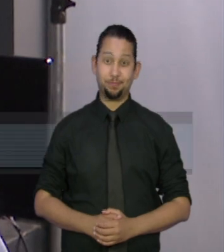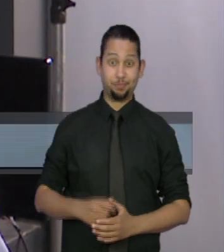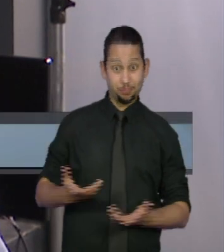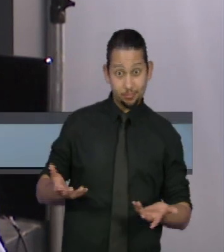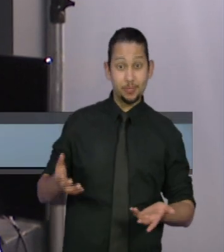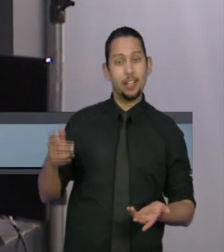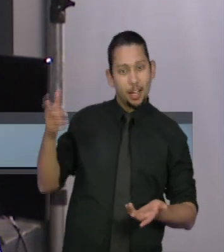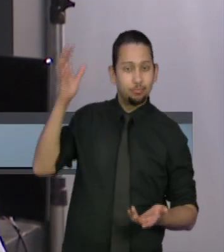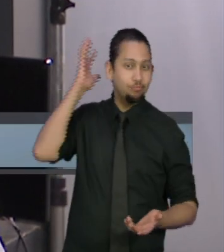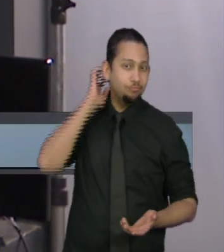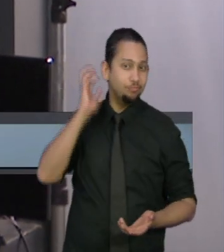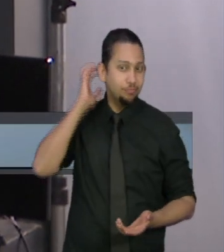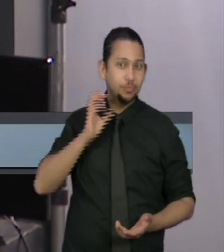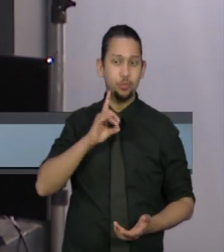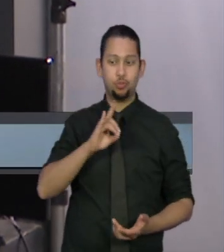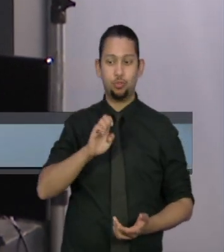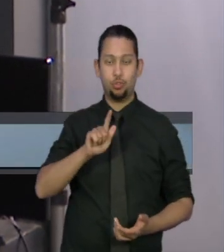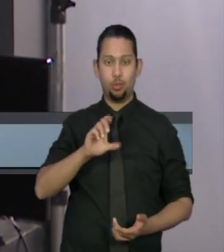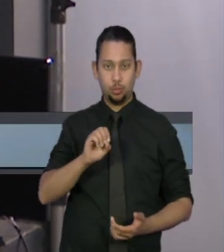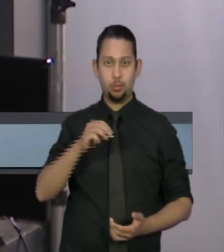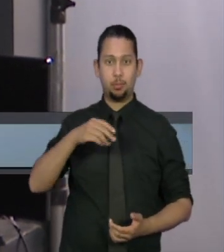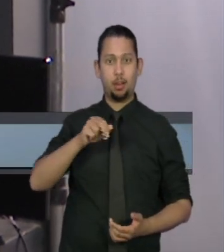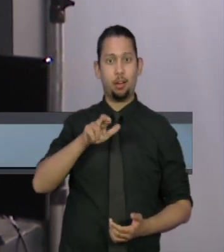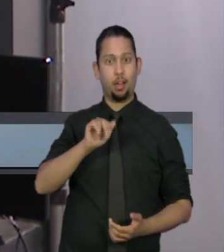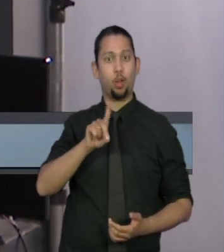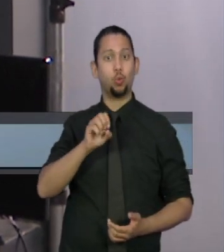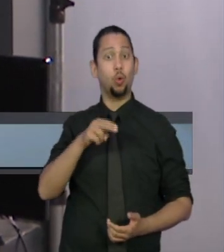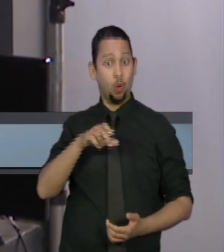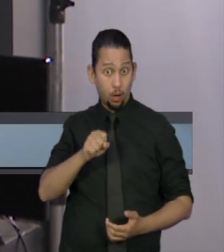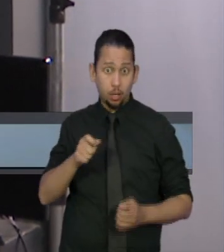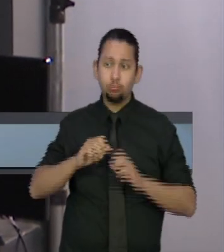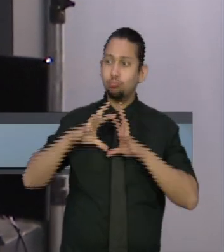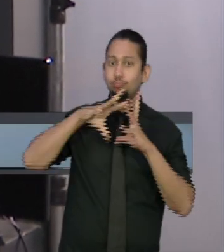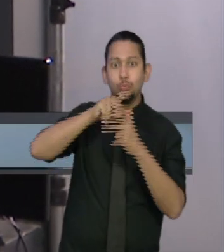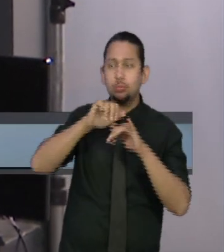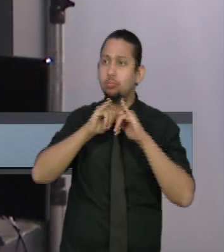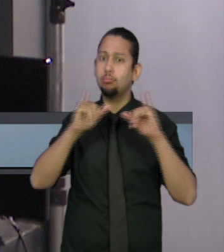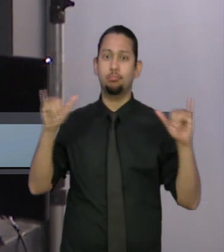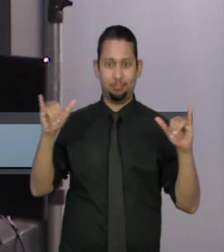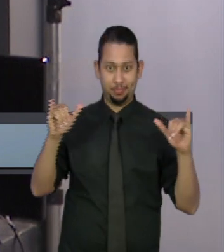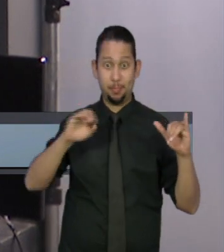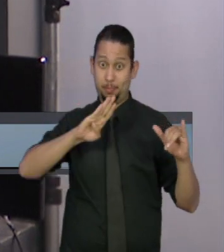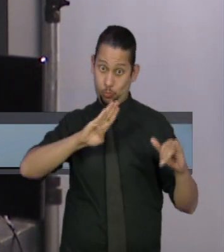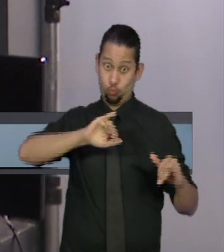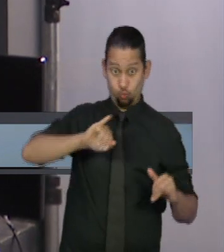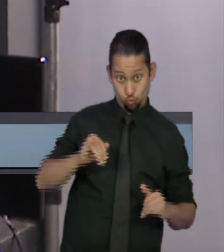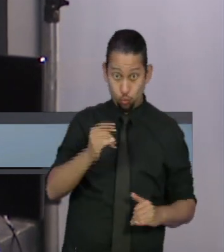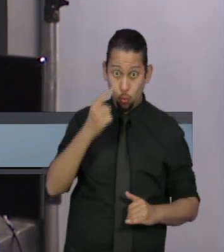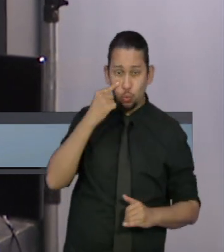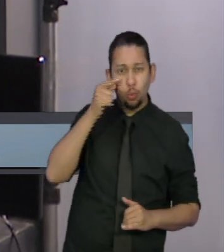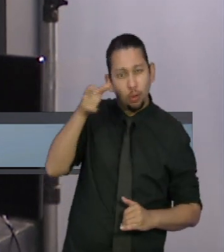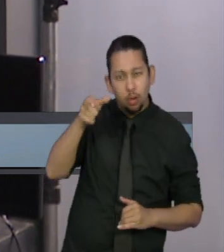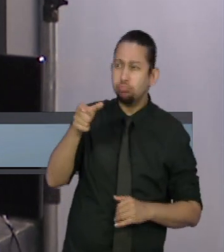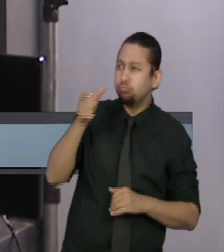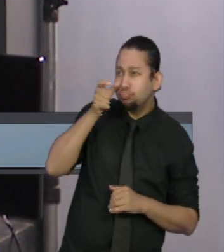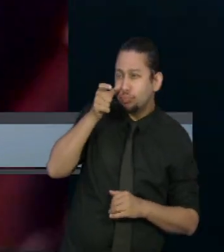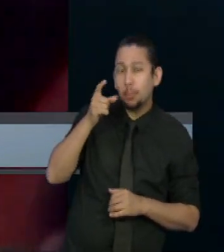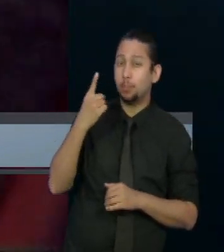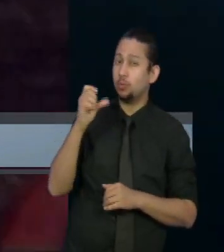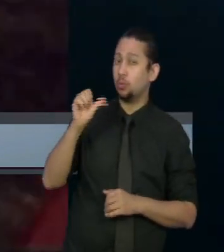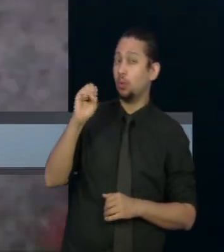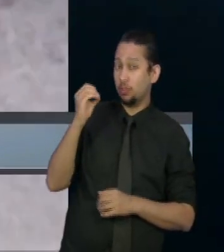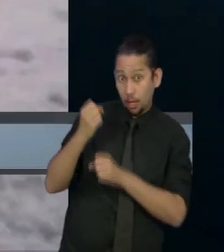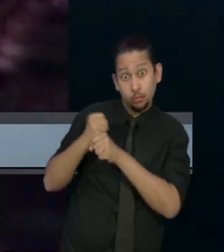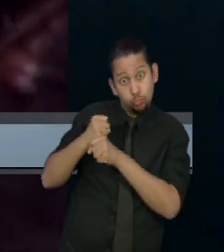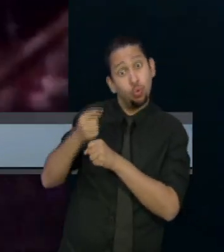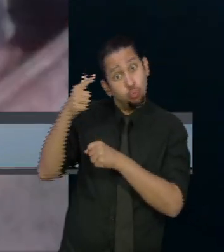Que argentino Diego Armando Maradona continua causando comoção pelo mundo. Boca Juniors, clube que ele defendeu no início da década de 80 e para